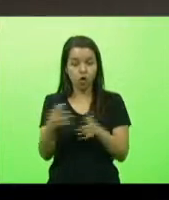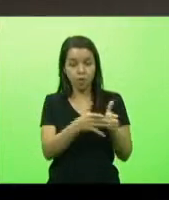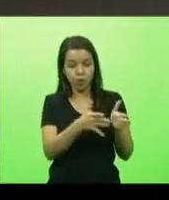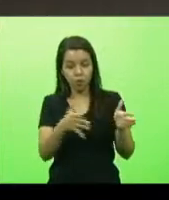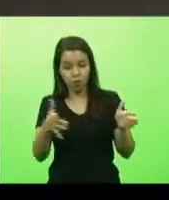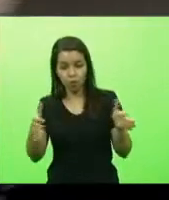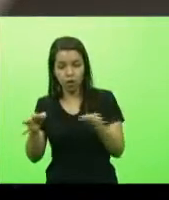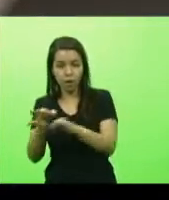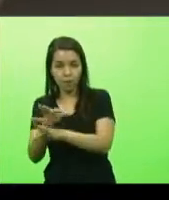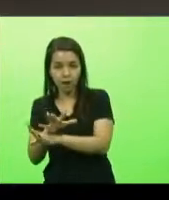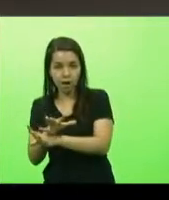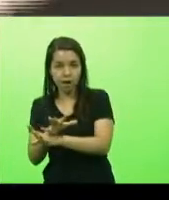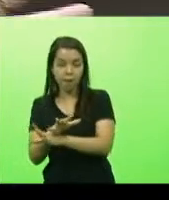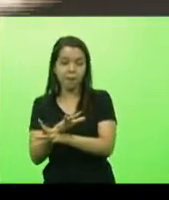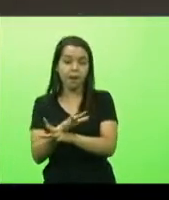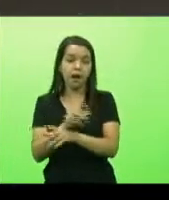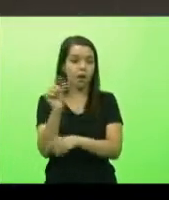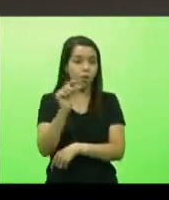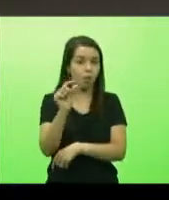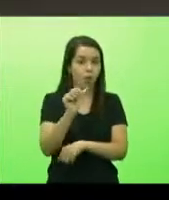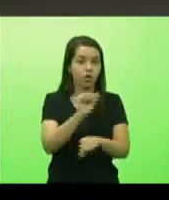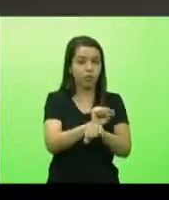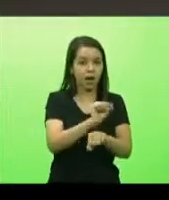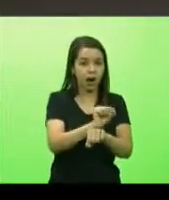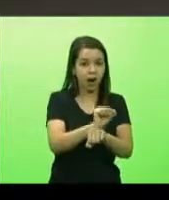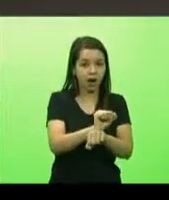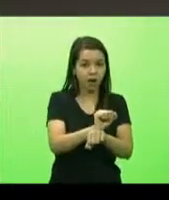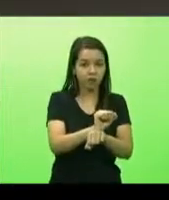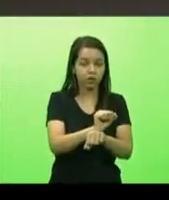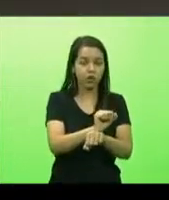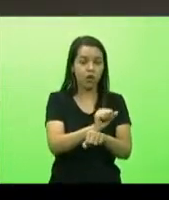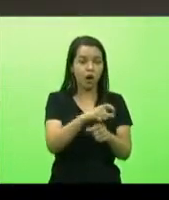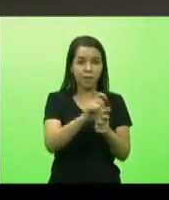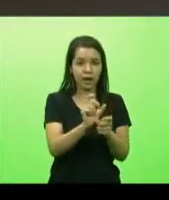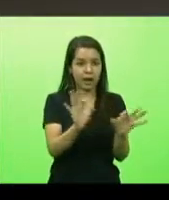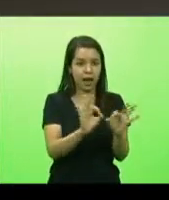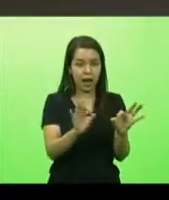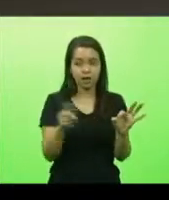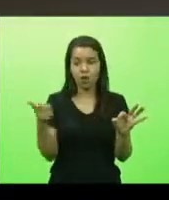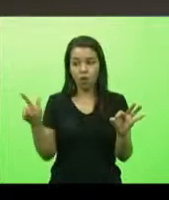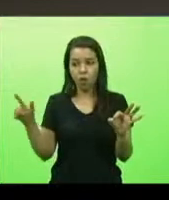esperando e os outros oito é uma situação complicada o senhor já teve disso daí